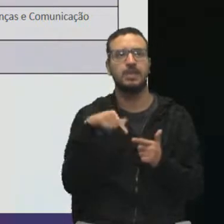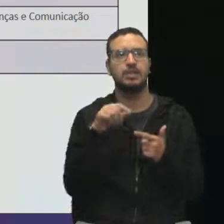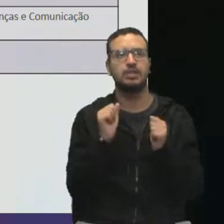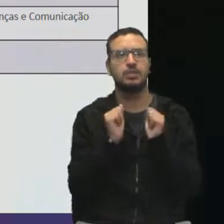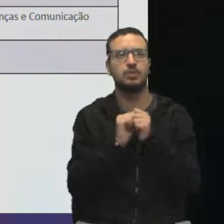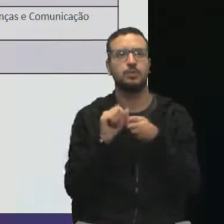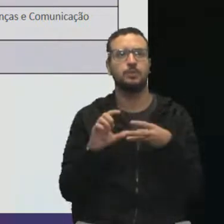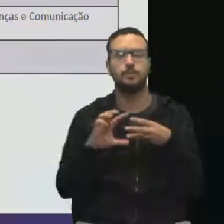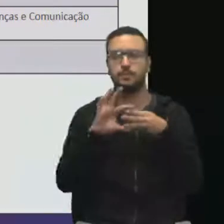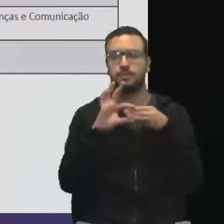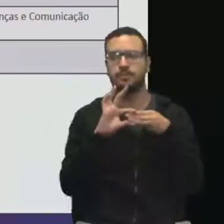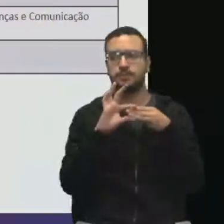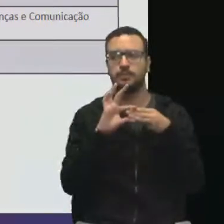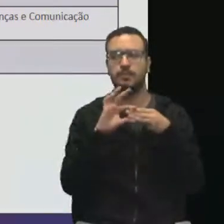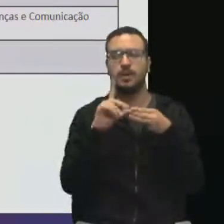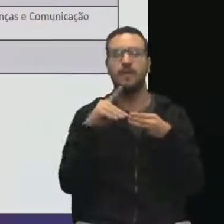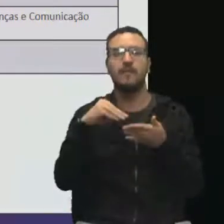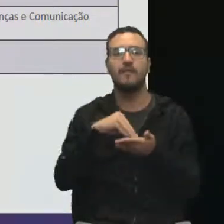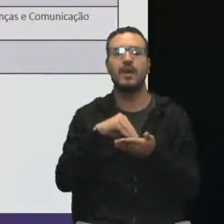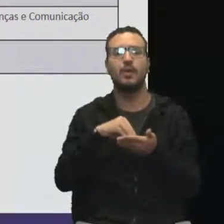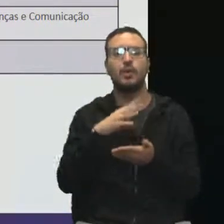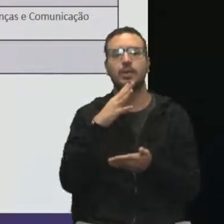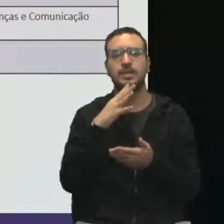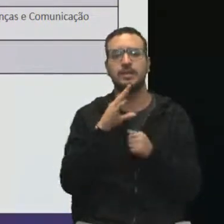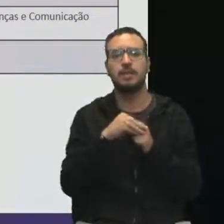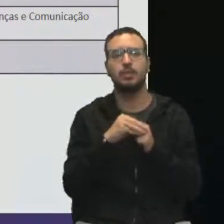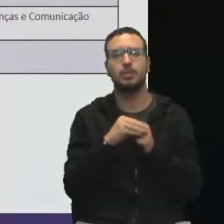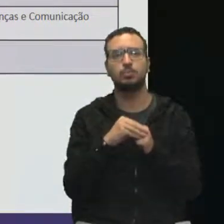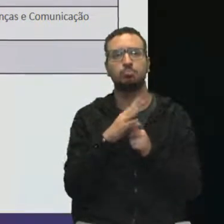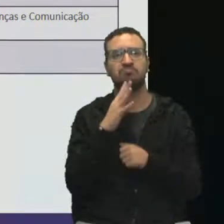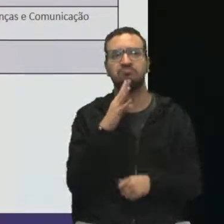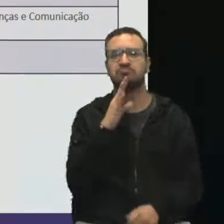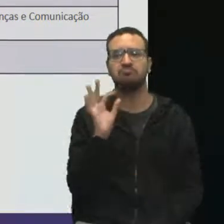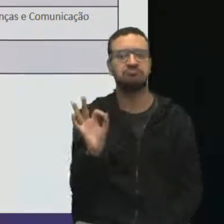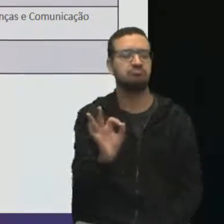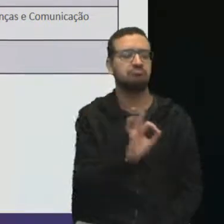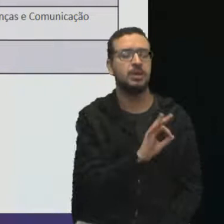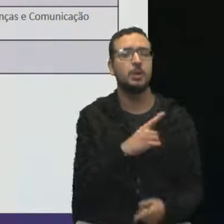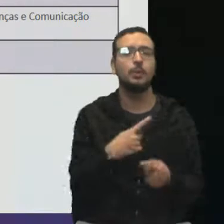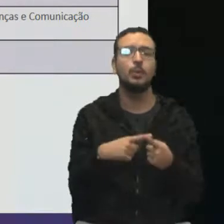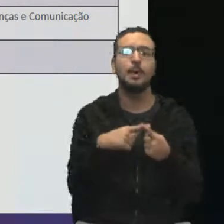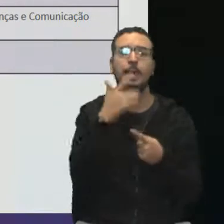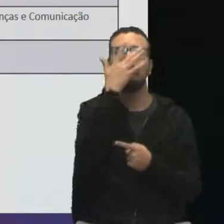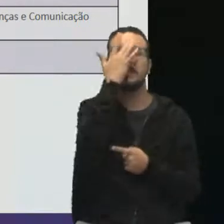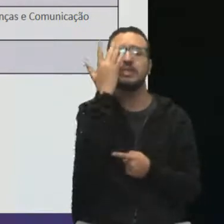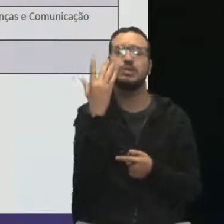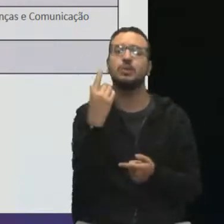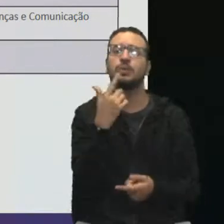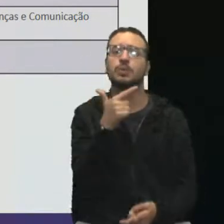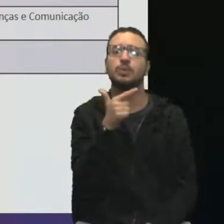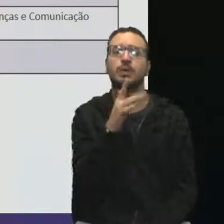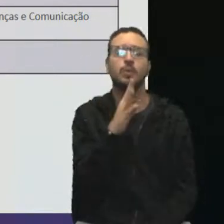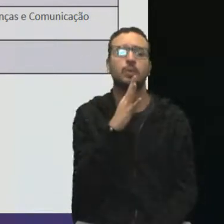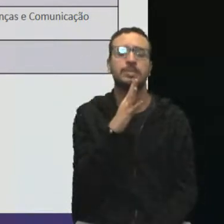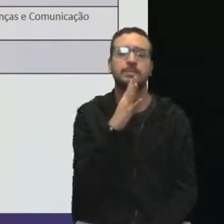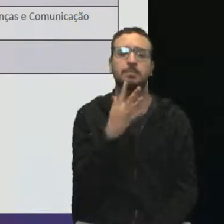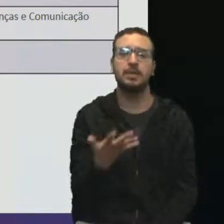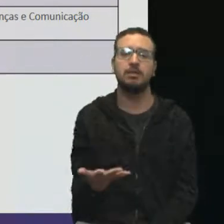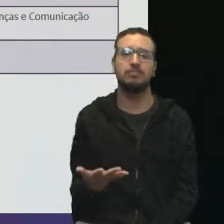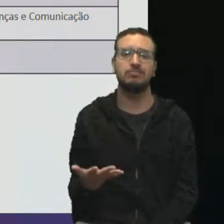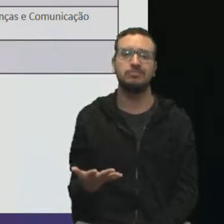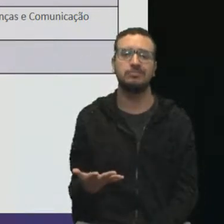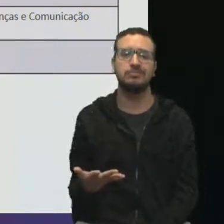de falta de conhecimento da planta do parque. Por que as pessoas não têm conhecimento da planta do parque?